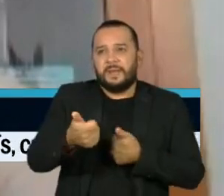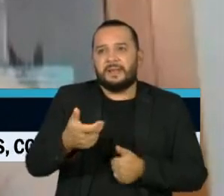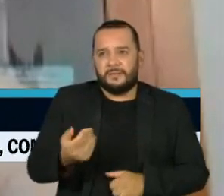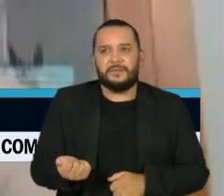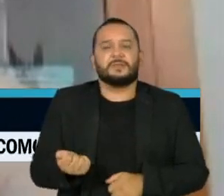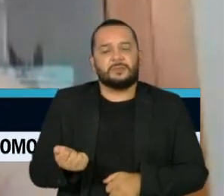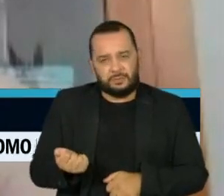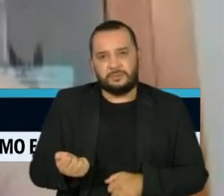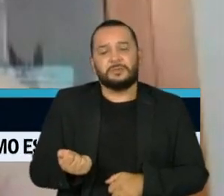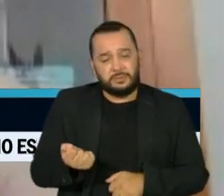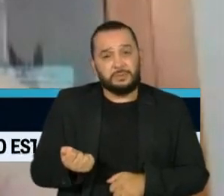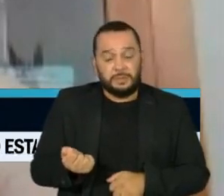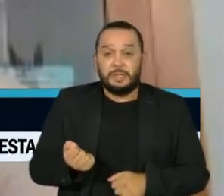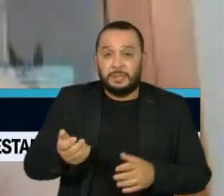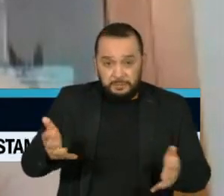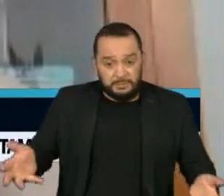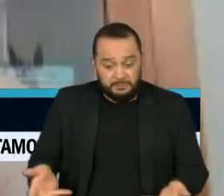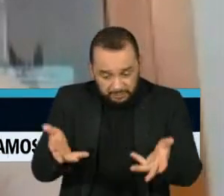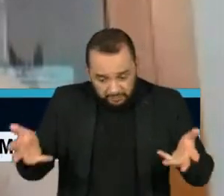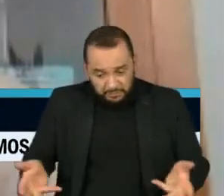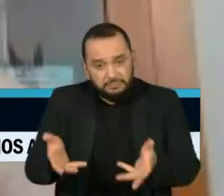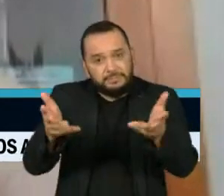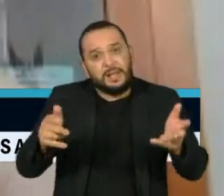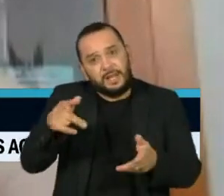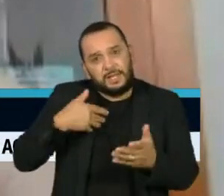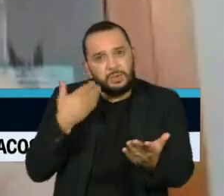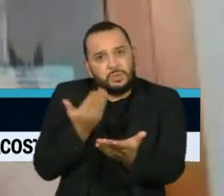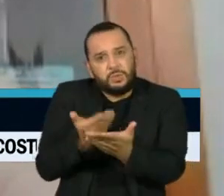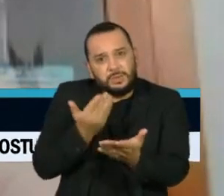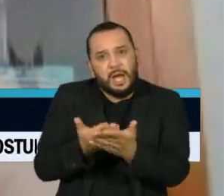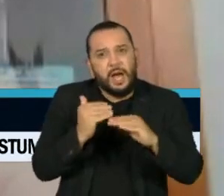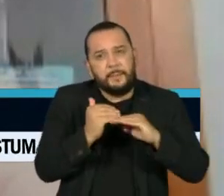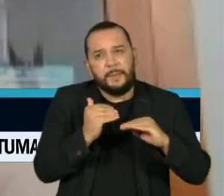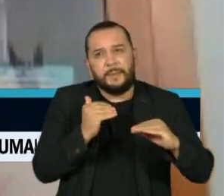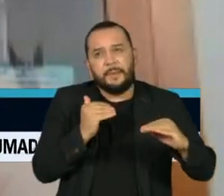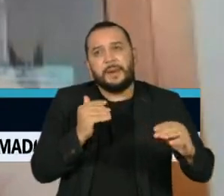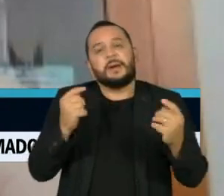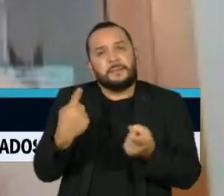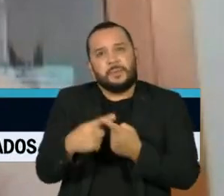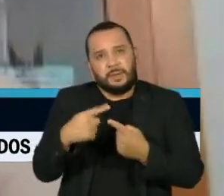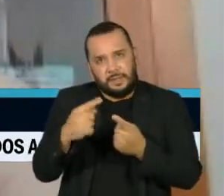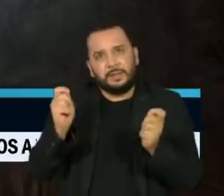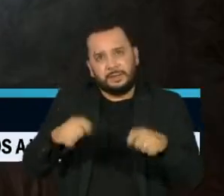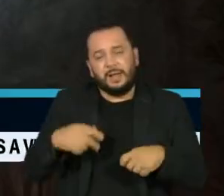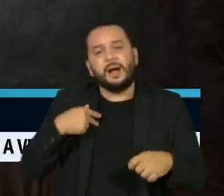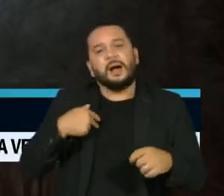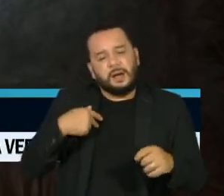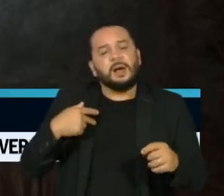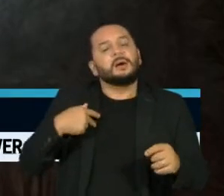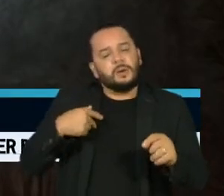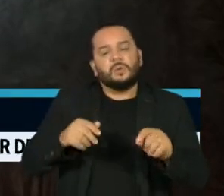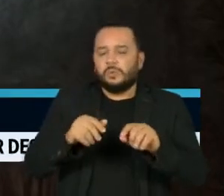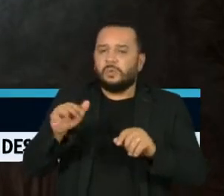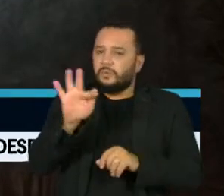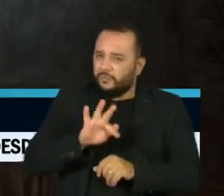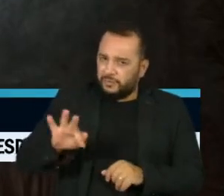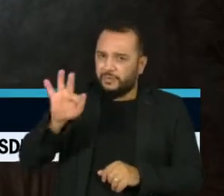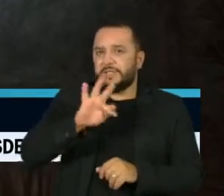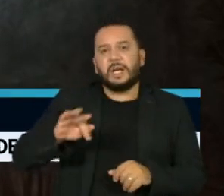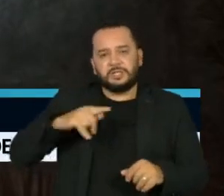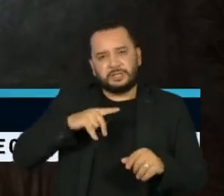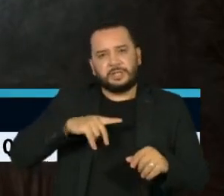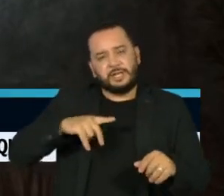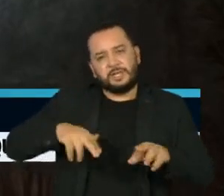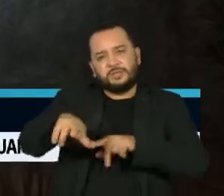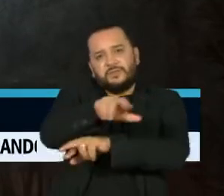essa permanência porque esses discentes possibilitam que se tenha uma diversidade na universidade. O acesso à educação superior